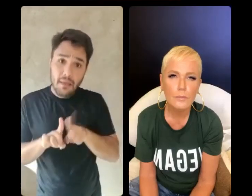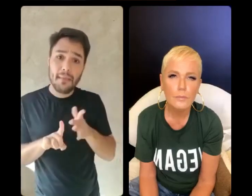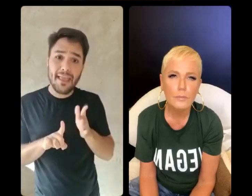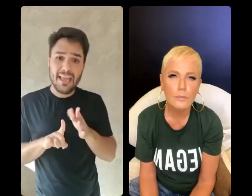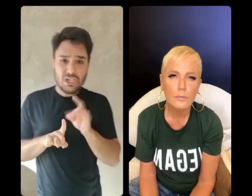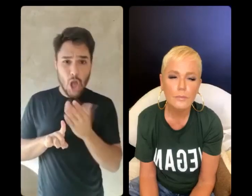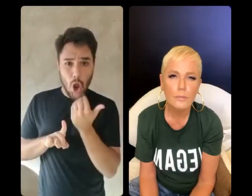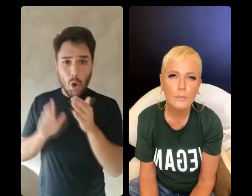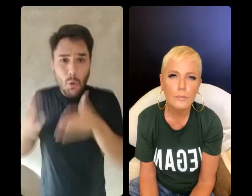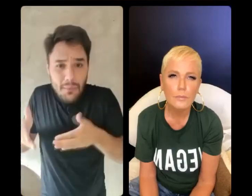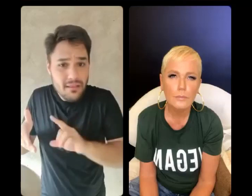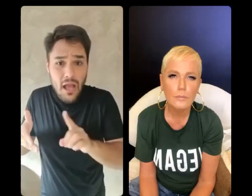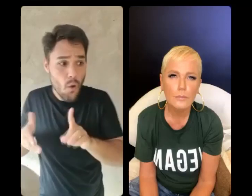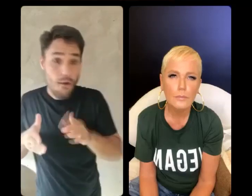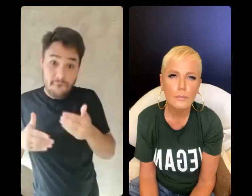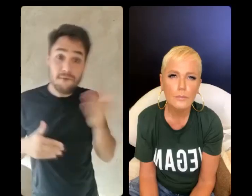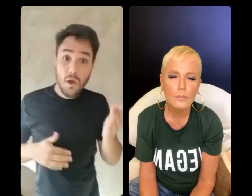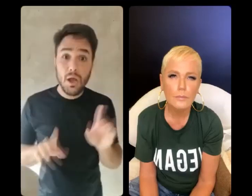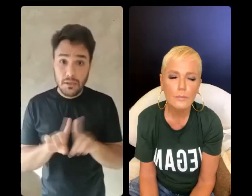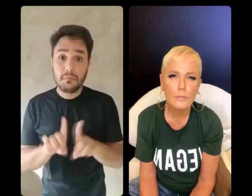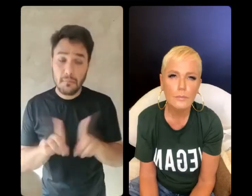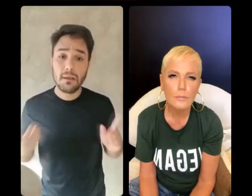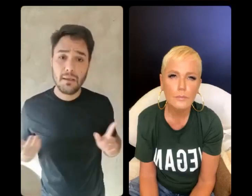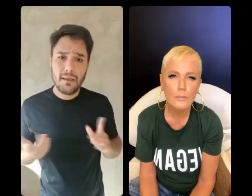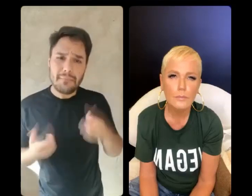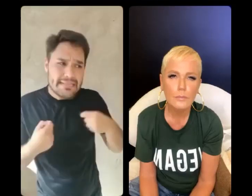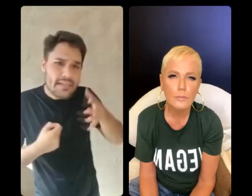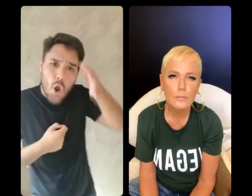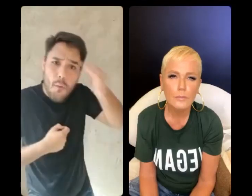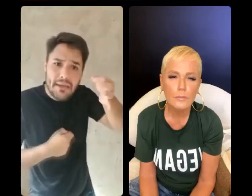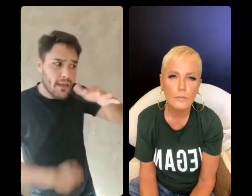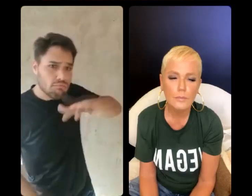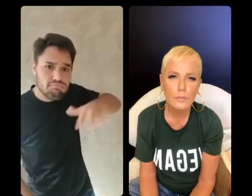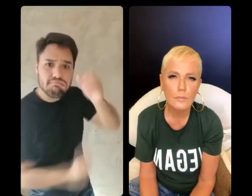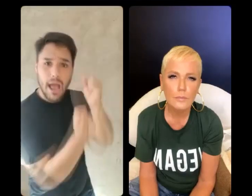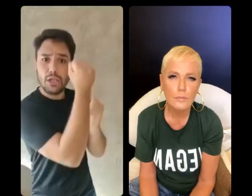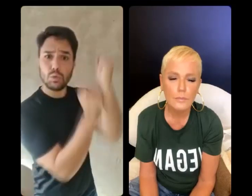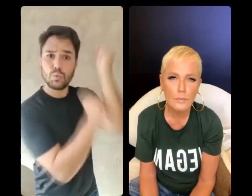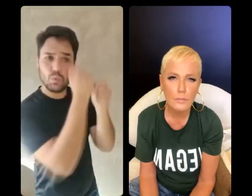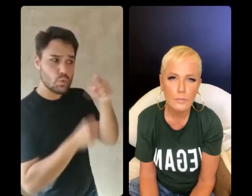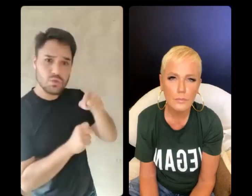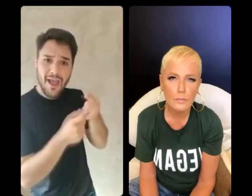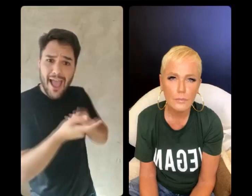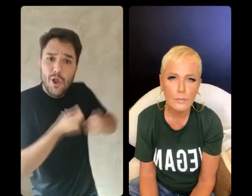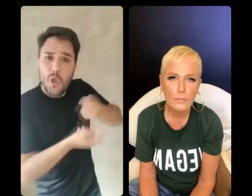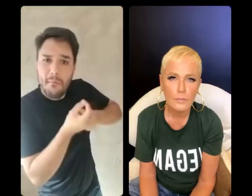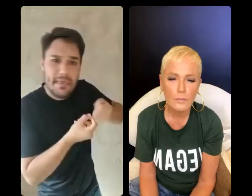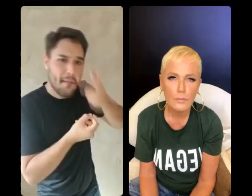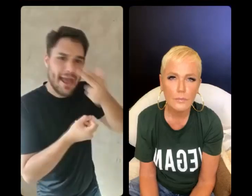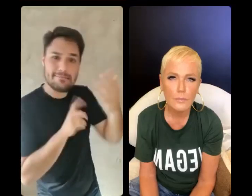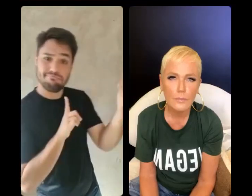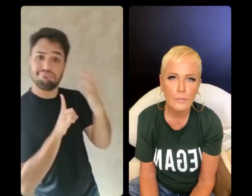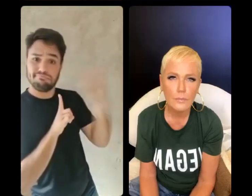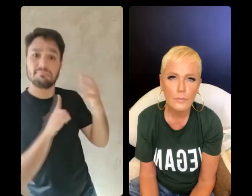questão que você citou da agropecuária, o que esse sistema está gerindo, o que esse sistema está tentando ditar, para mim, como regra, porque